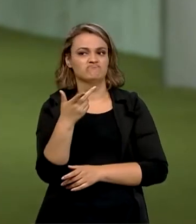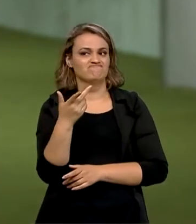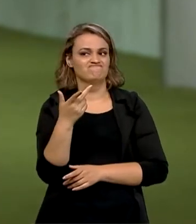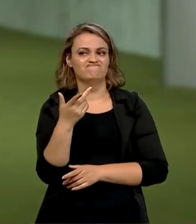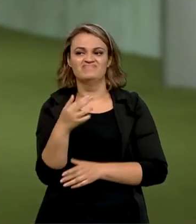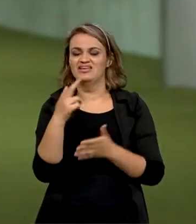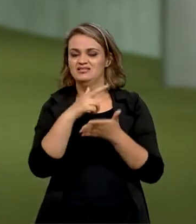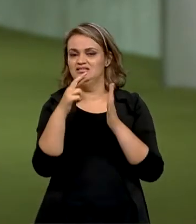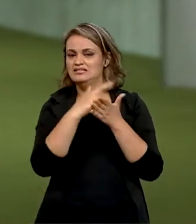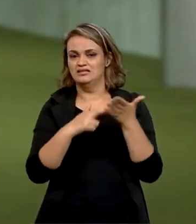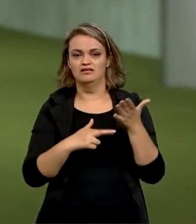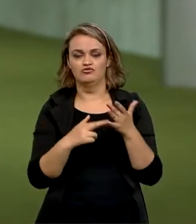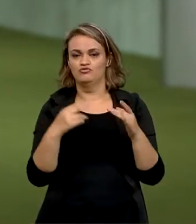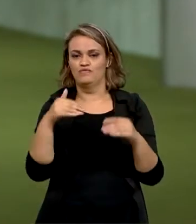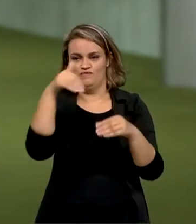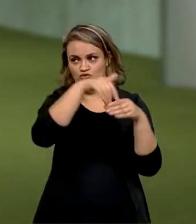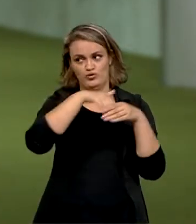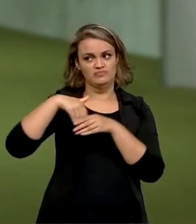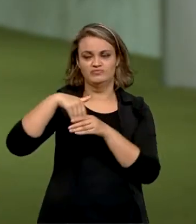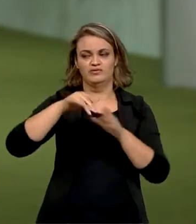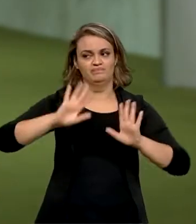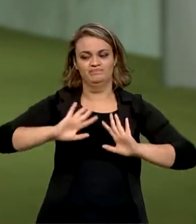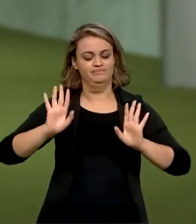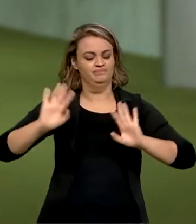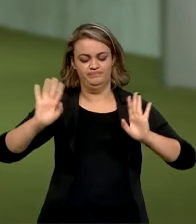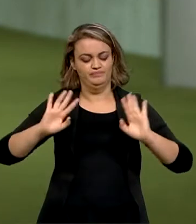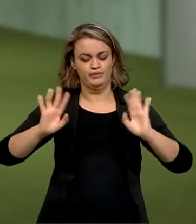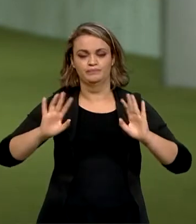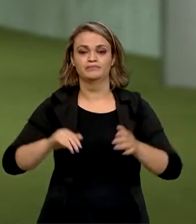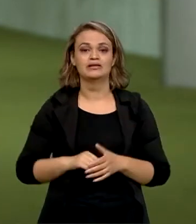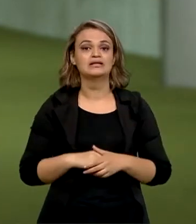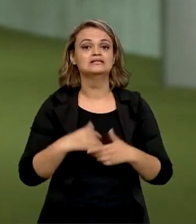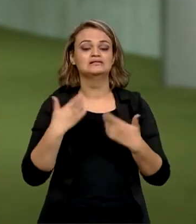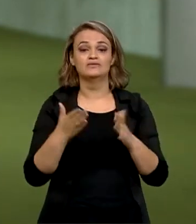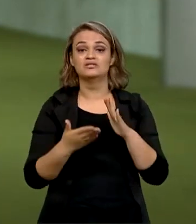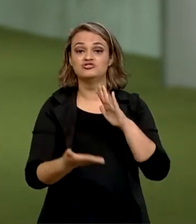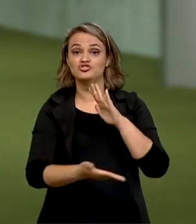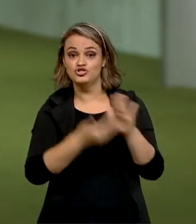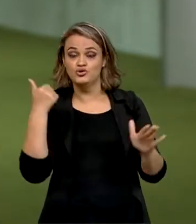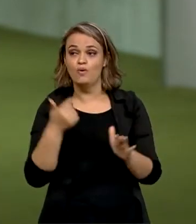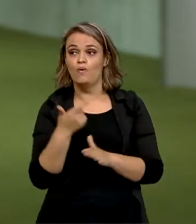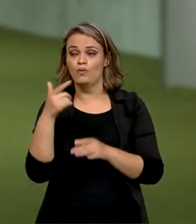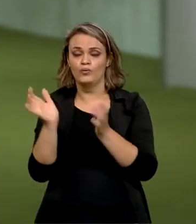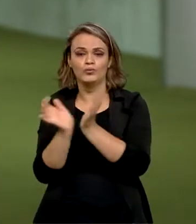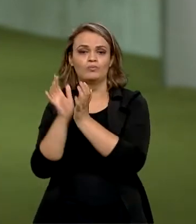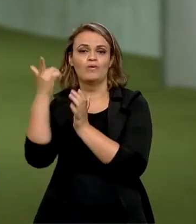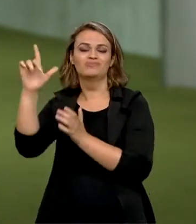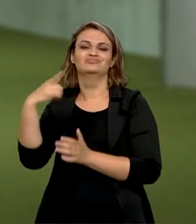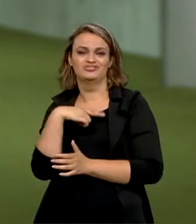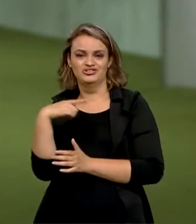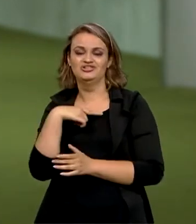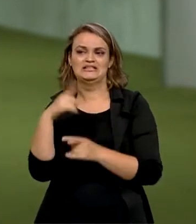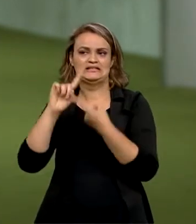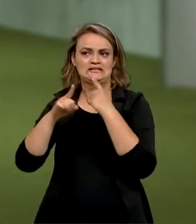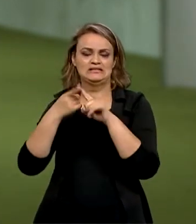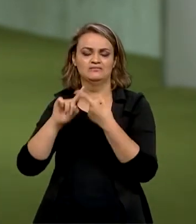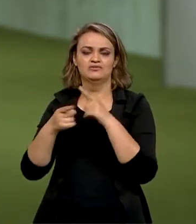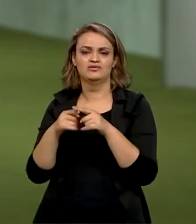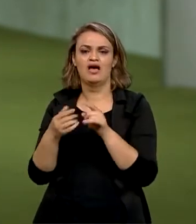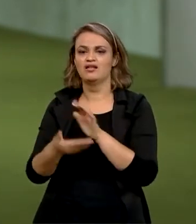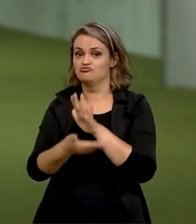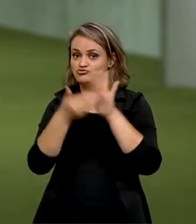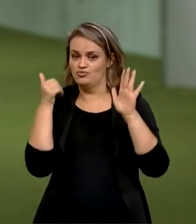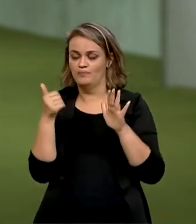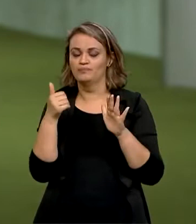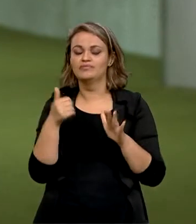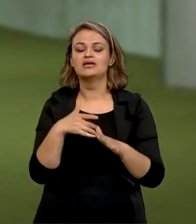relatório não será votado pelos deputados. Para isso, ele extinguiu uma outra comissão que também tratava desse assunto aqui na